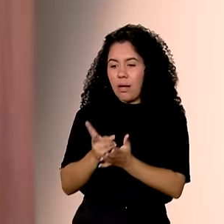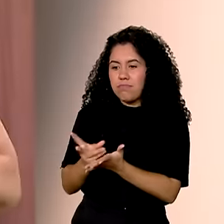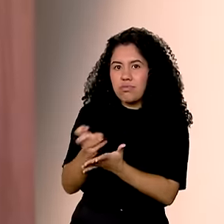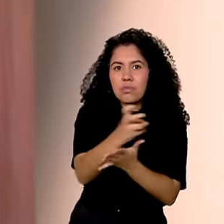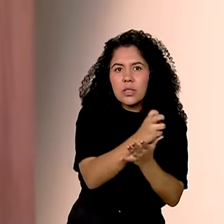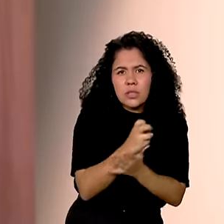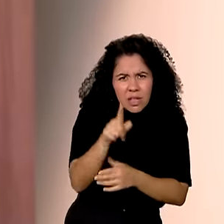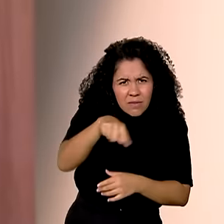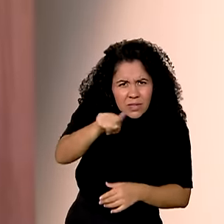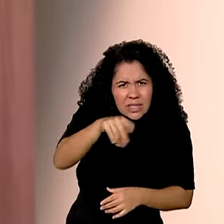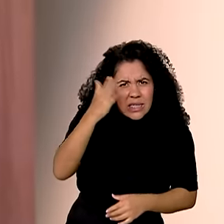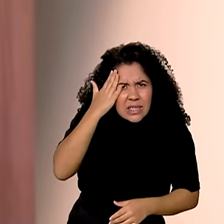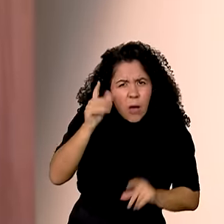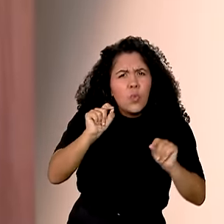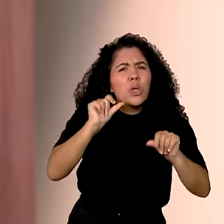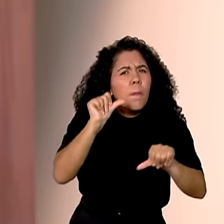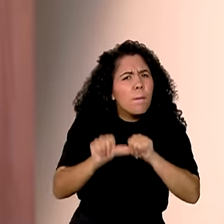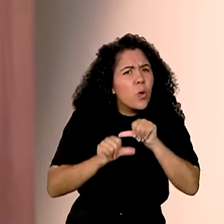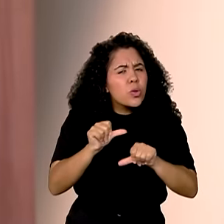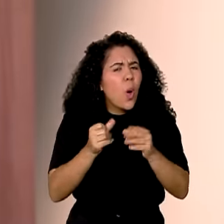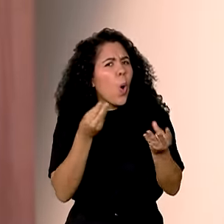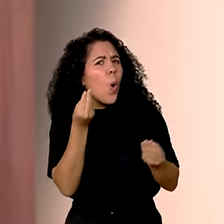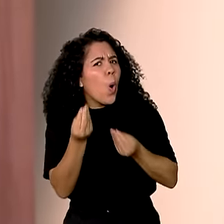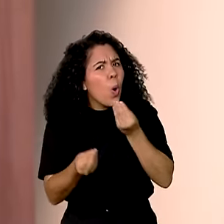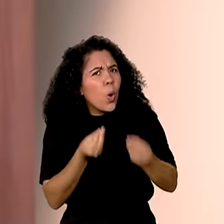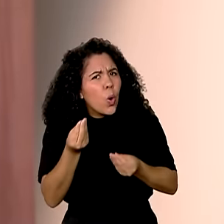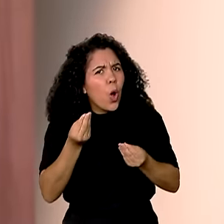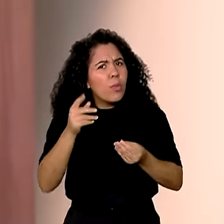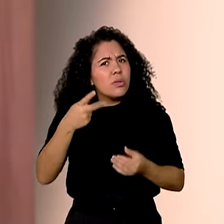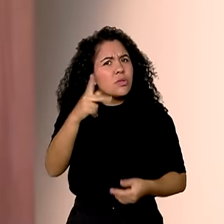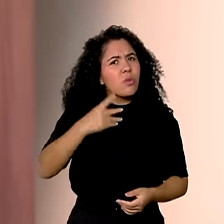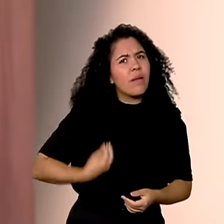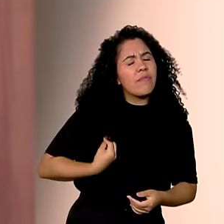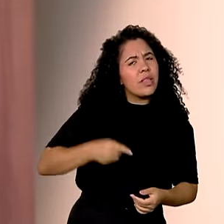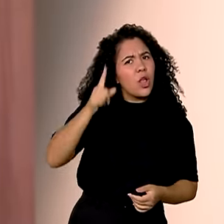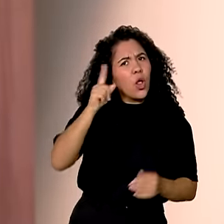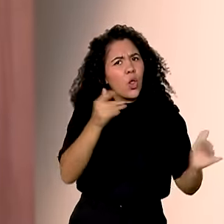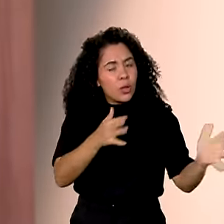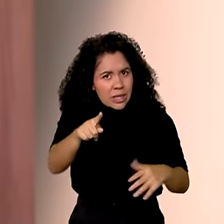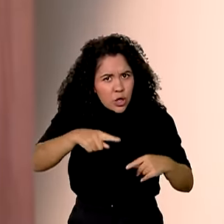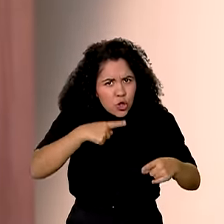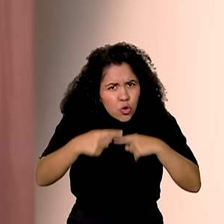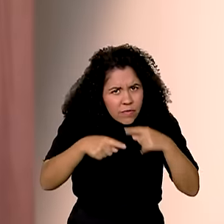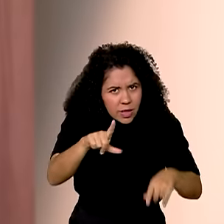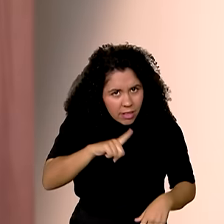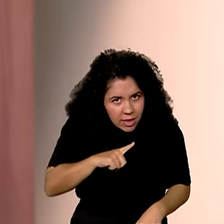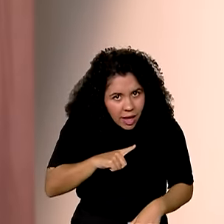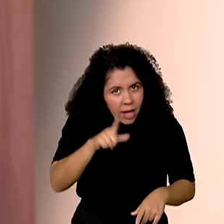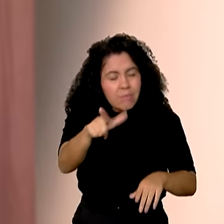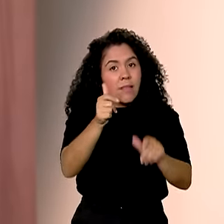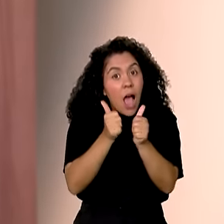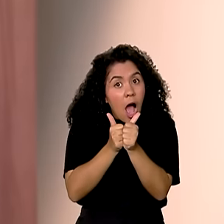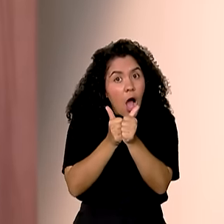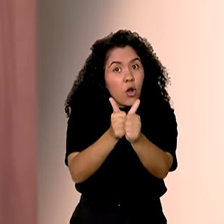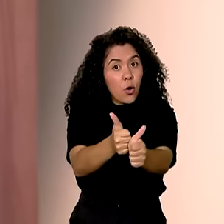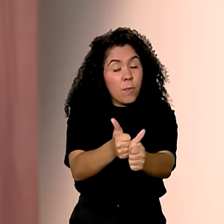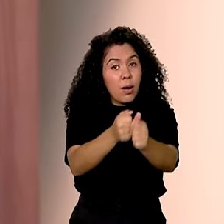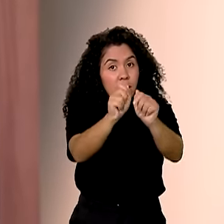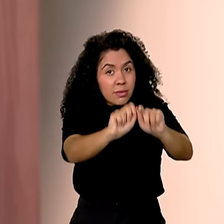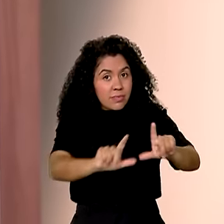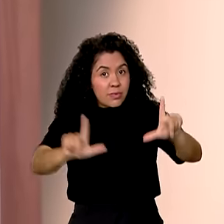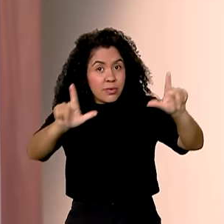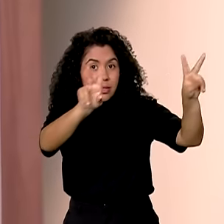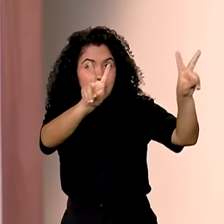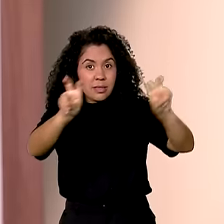o que vai mudar? Como vai ficar o seu dia a dia? Se você tem dúvidas, acompanhe agora o novo quadro do